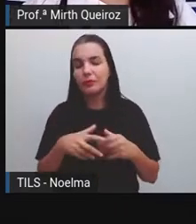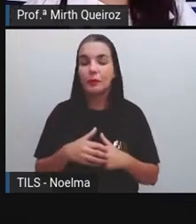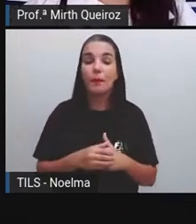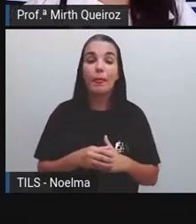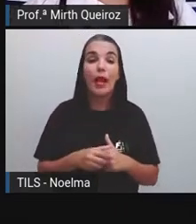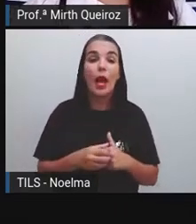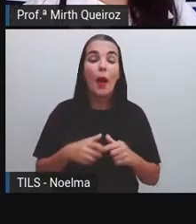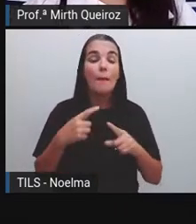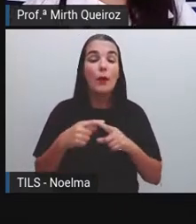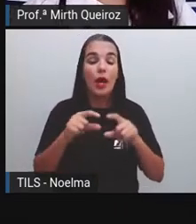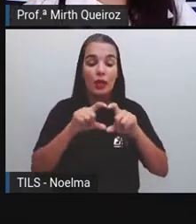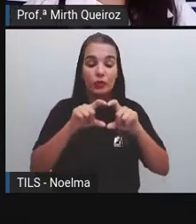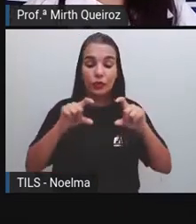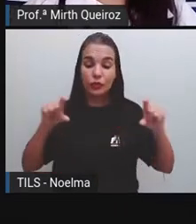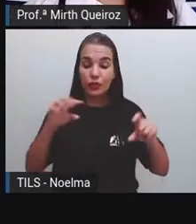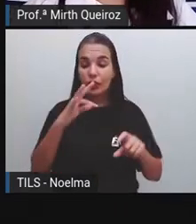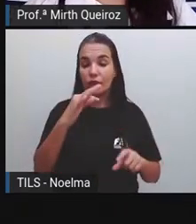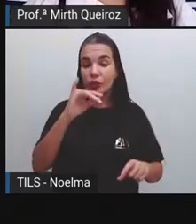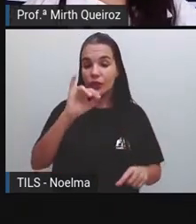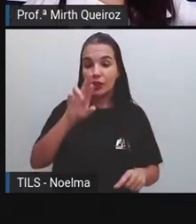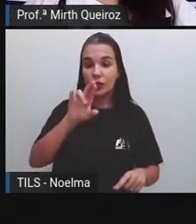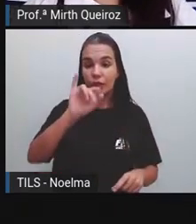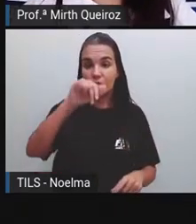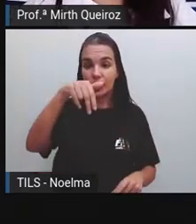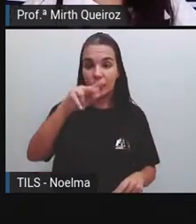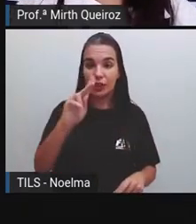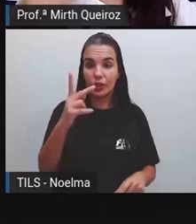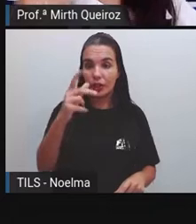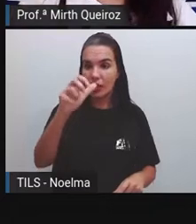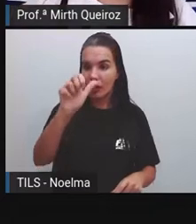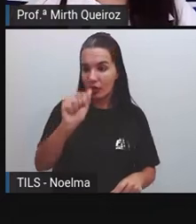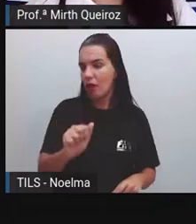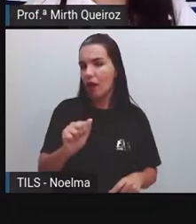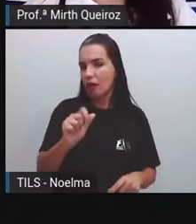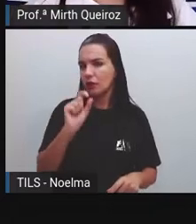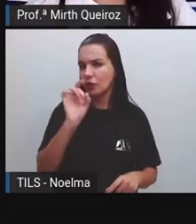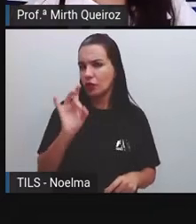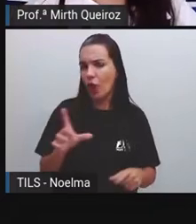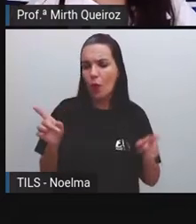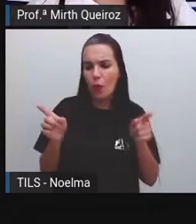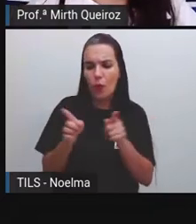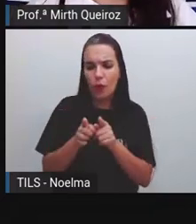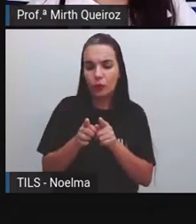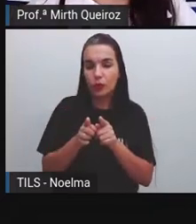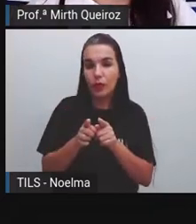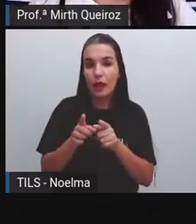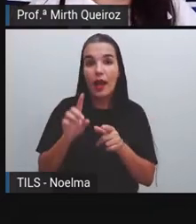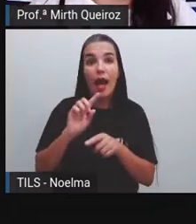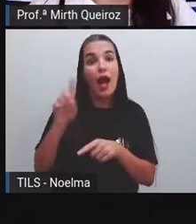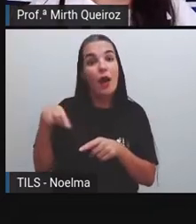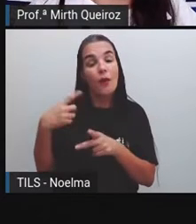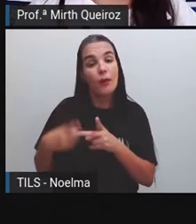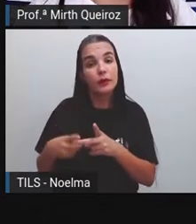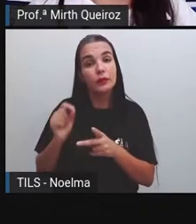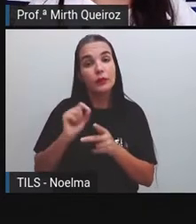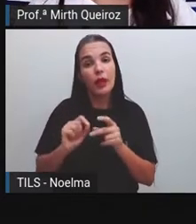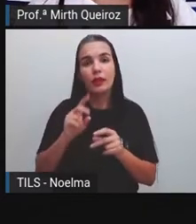mais curto. A história em quadrinho, não. Ela tem todo um contexto. É uma história mesmo em si, certo?